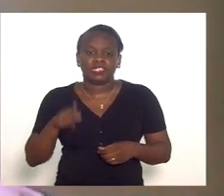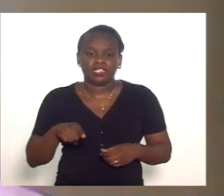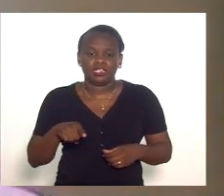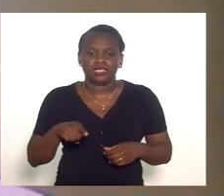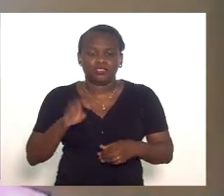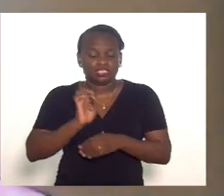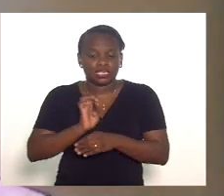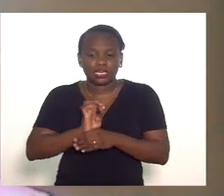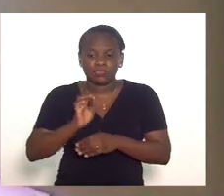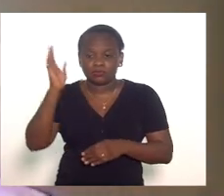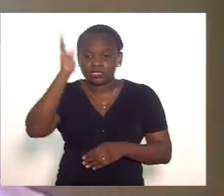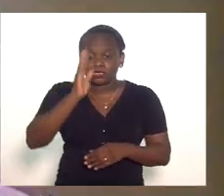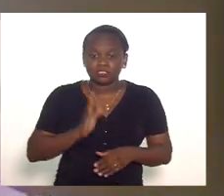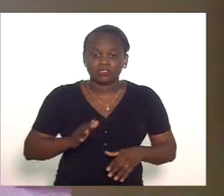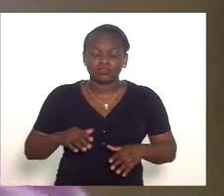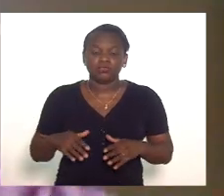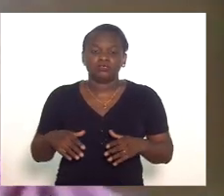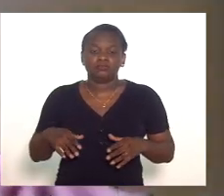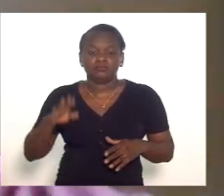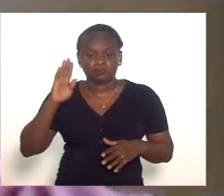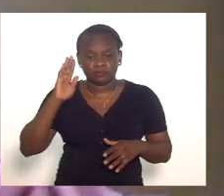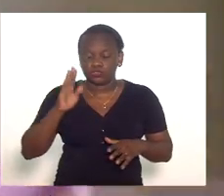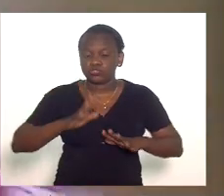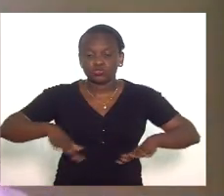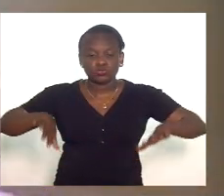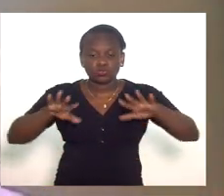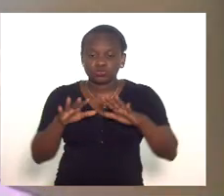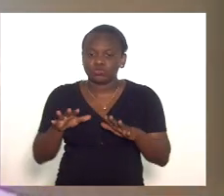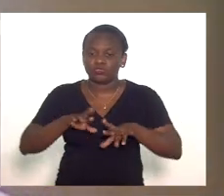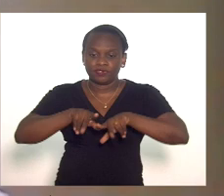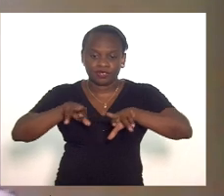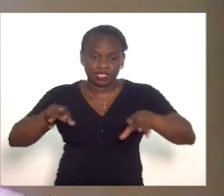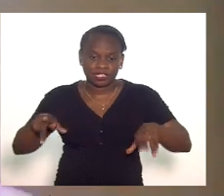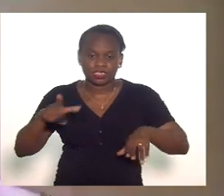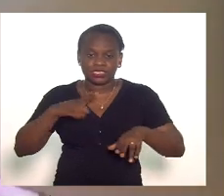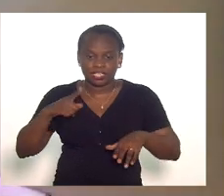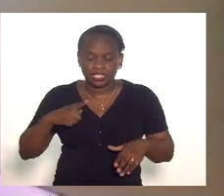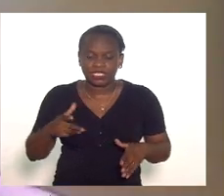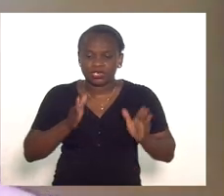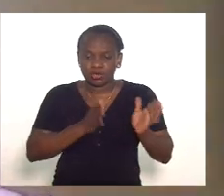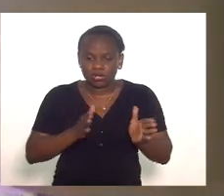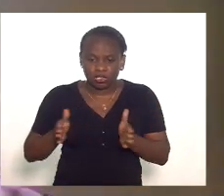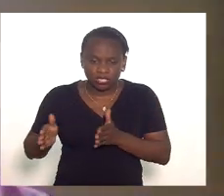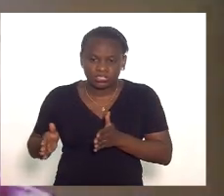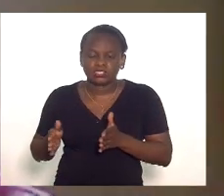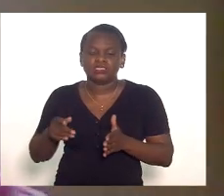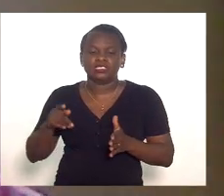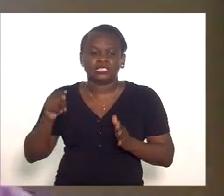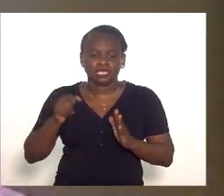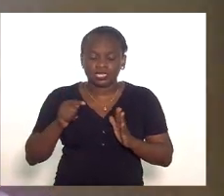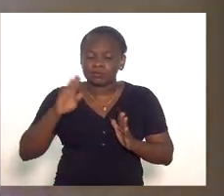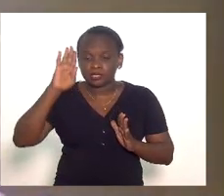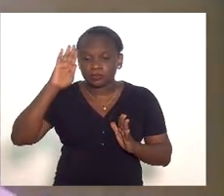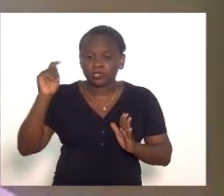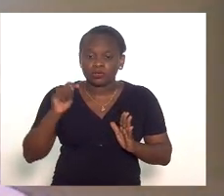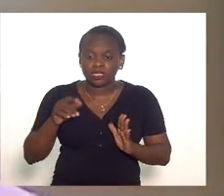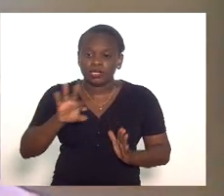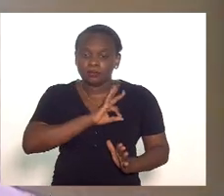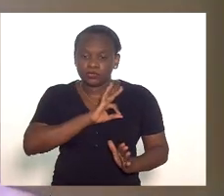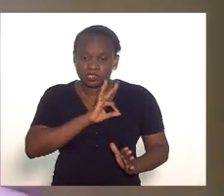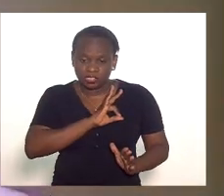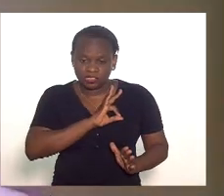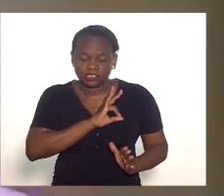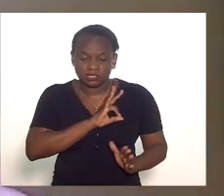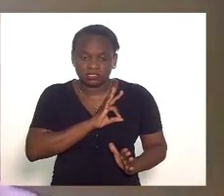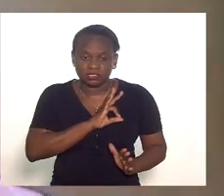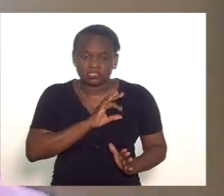o estado brasileiro sobre todas as suas formas de organização nesse caso específico a polícia